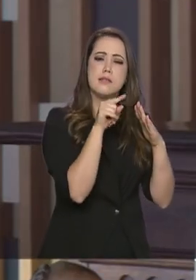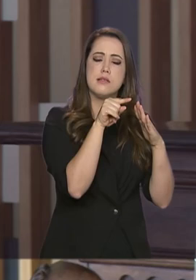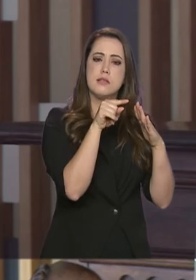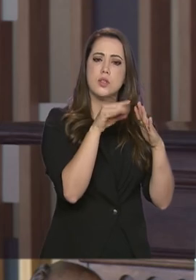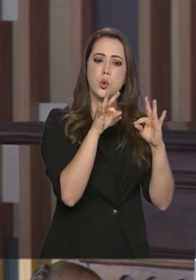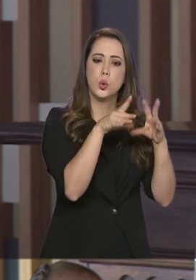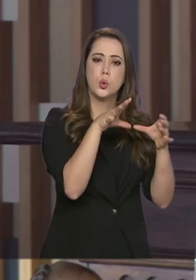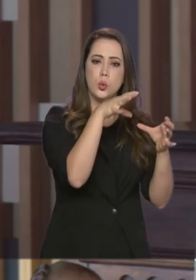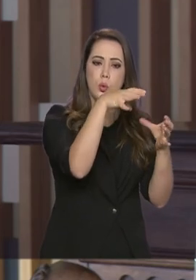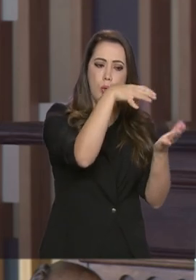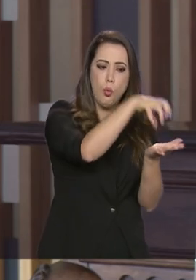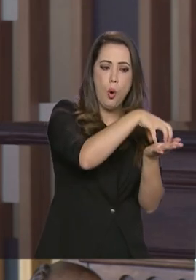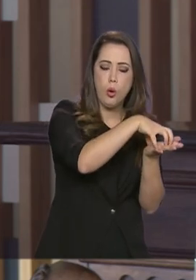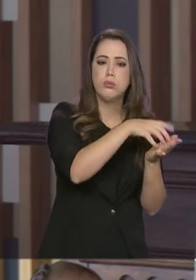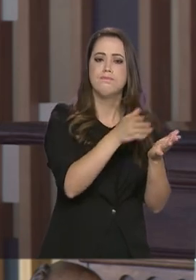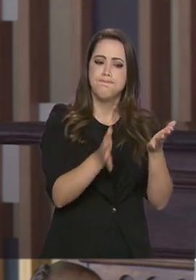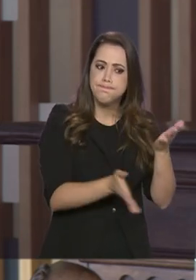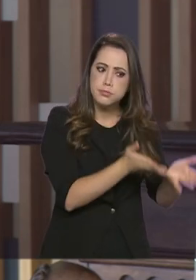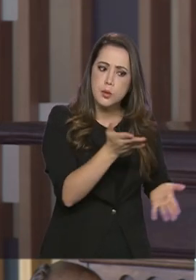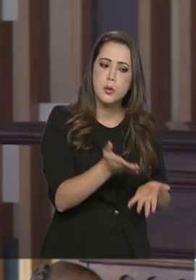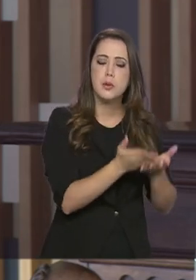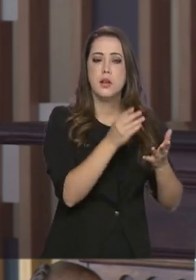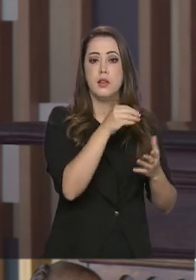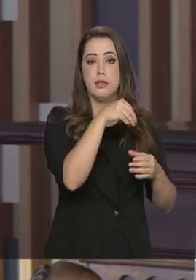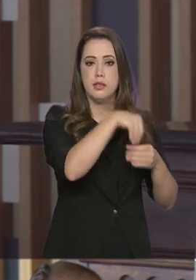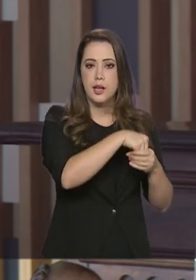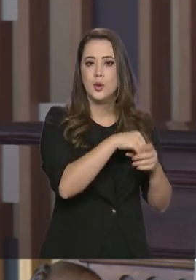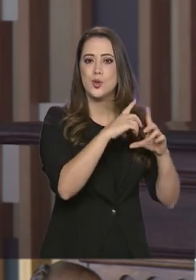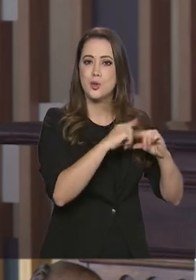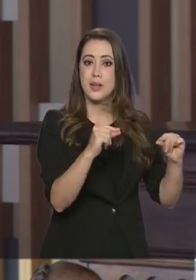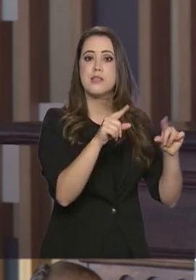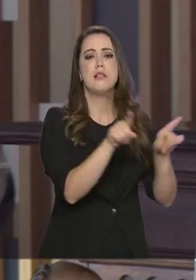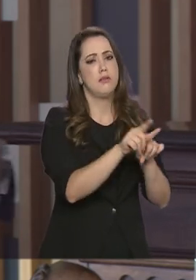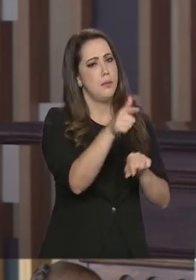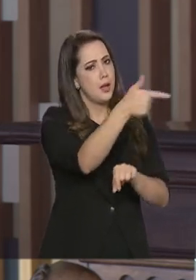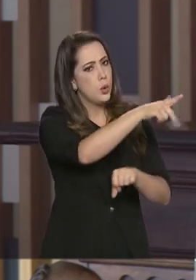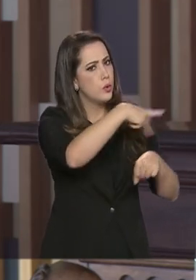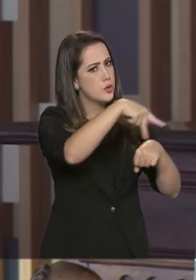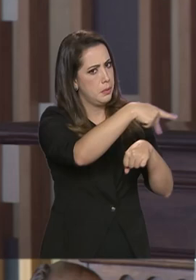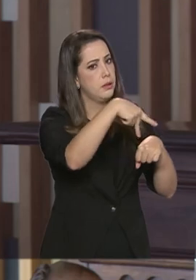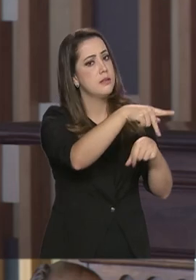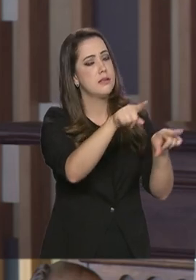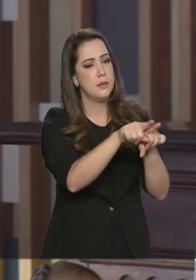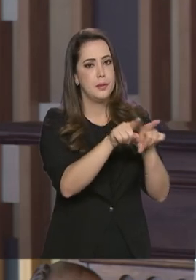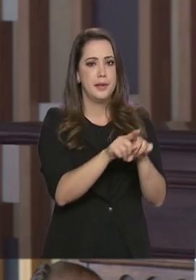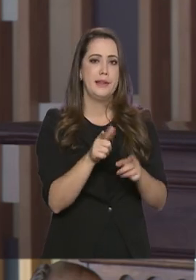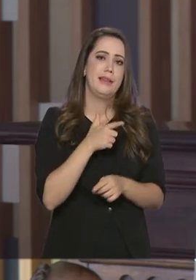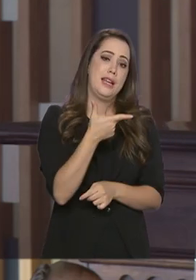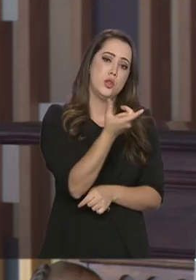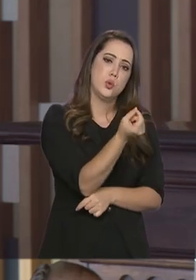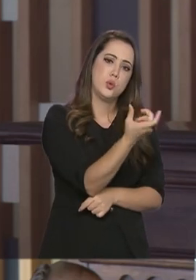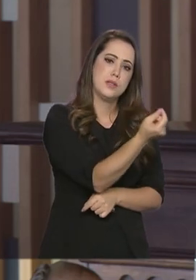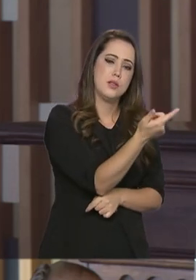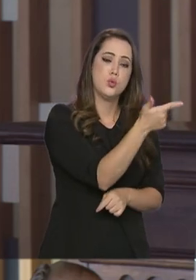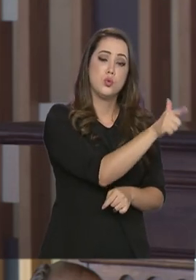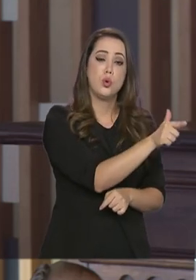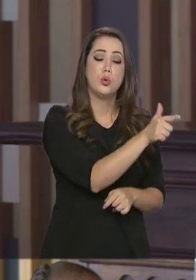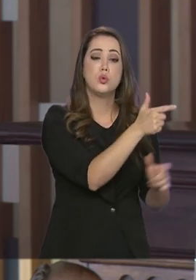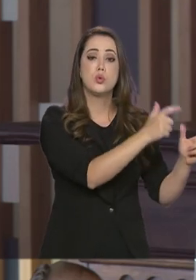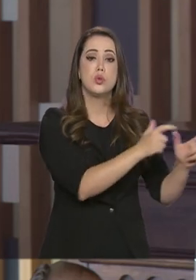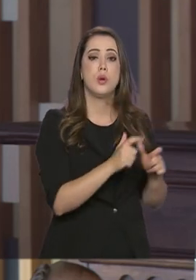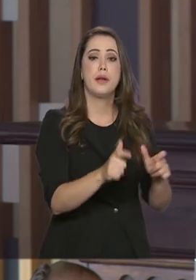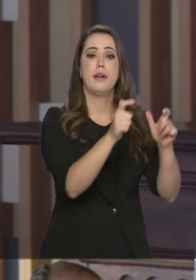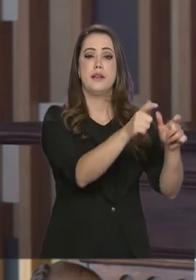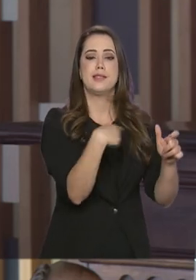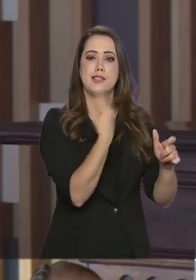tanto no Brasil quanto no exterior. É uma casa que tem essas 200 representações no exterior que a gente coordena, que você